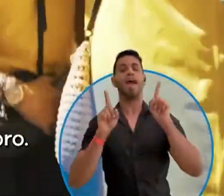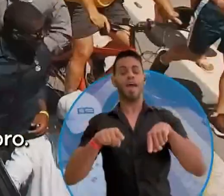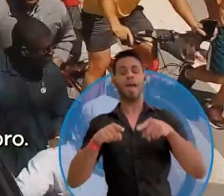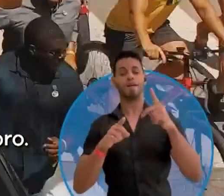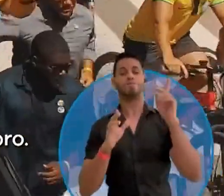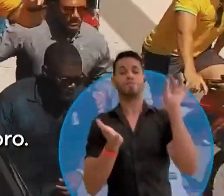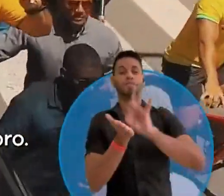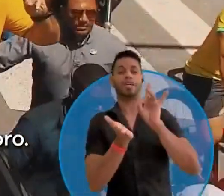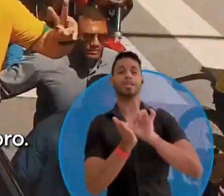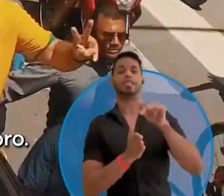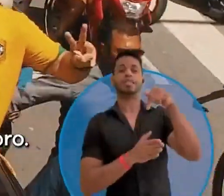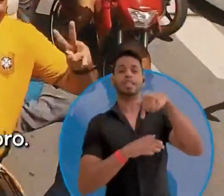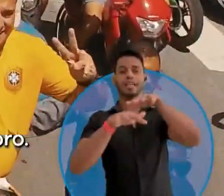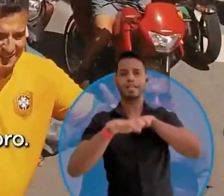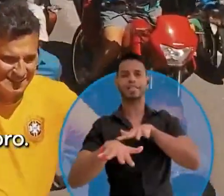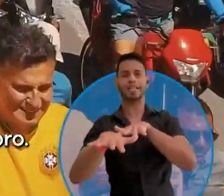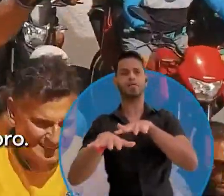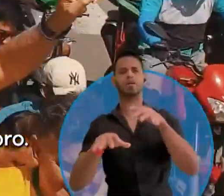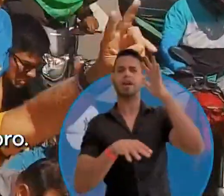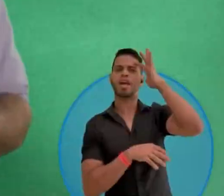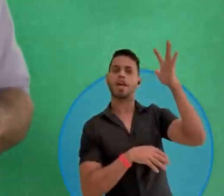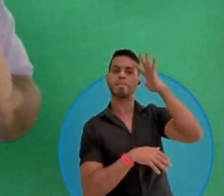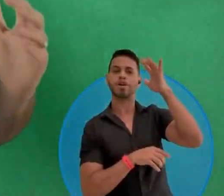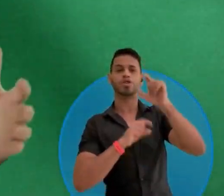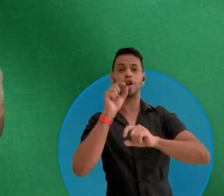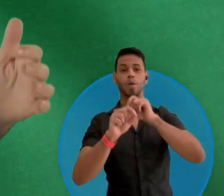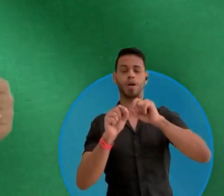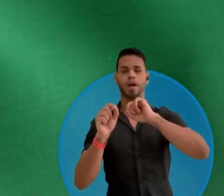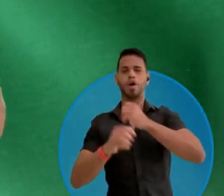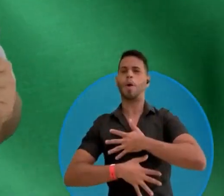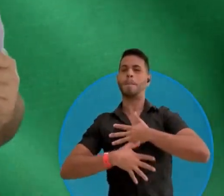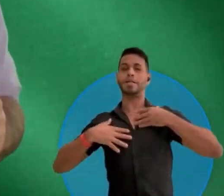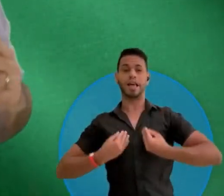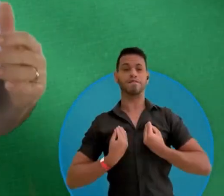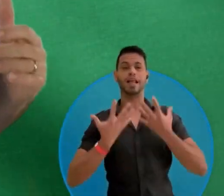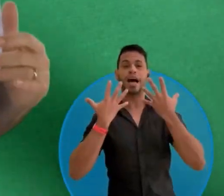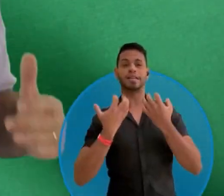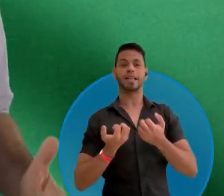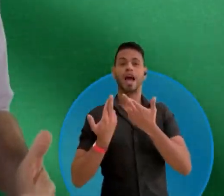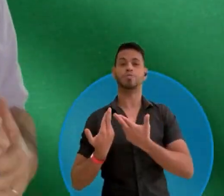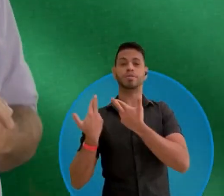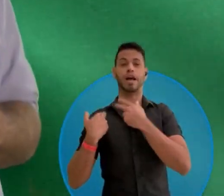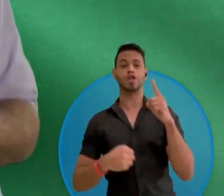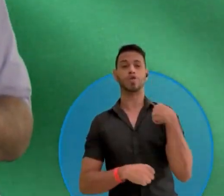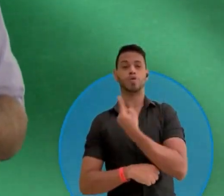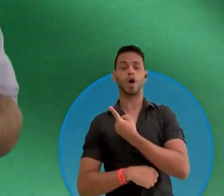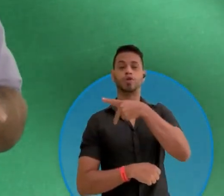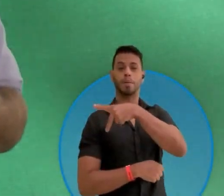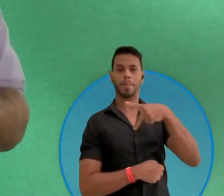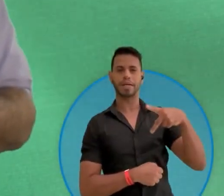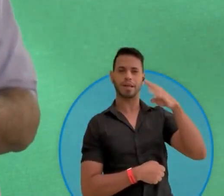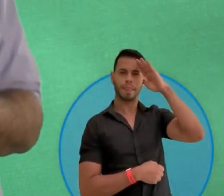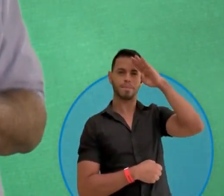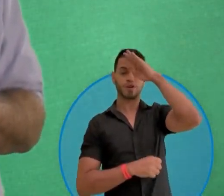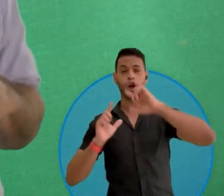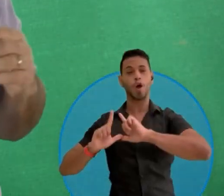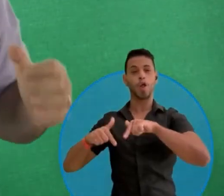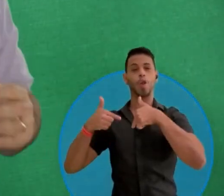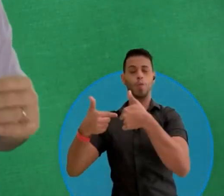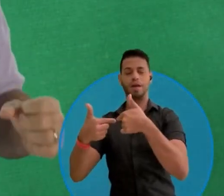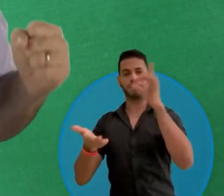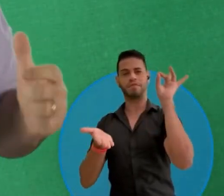o verdadeiro espírito do 7 de setembro. Imagine então a honra que foi aceitar a missão do nosso presidente